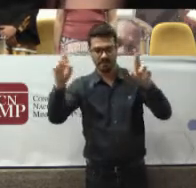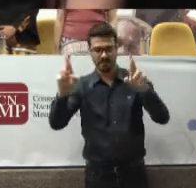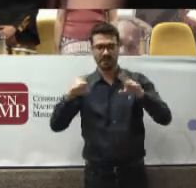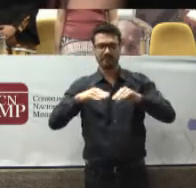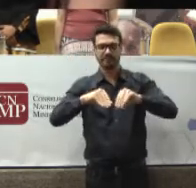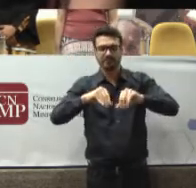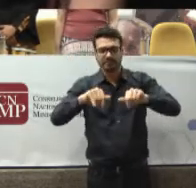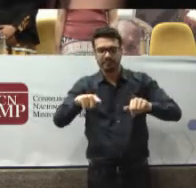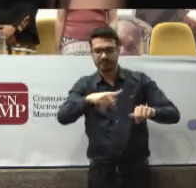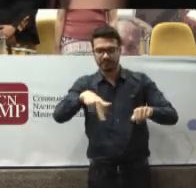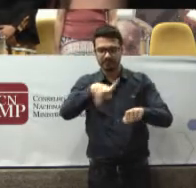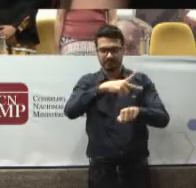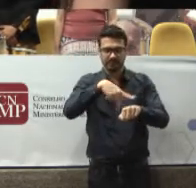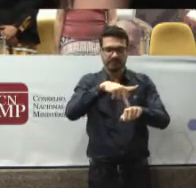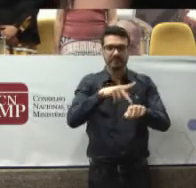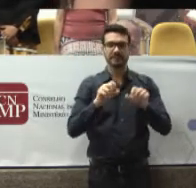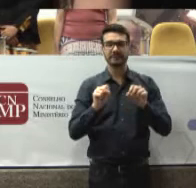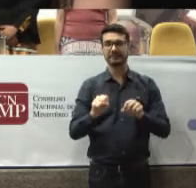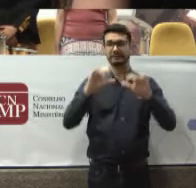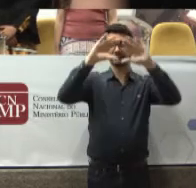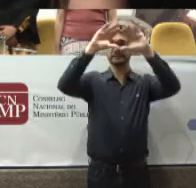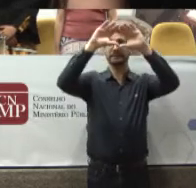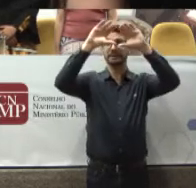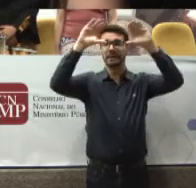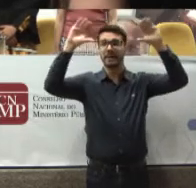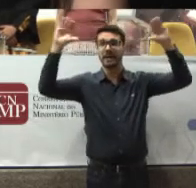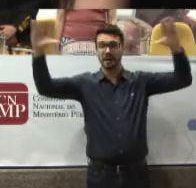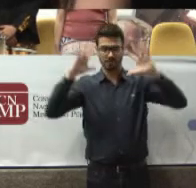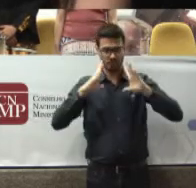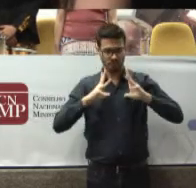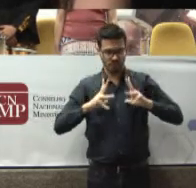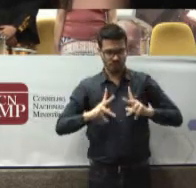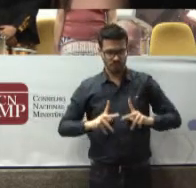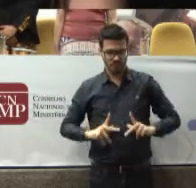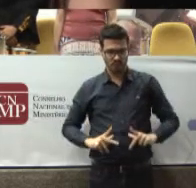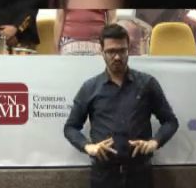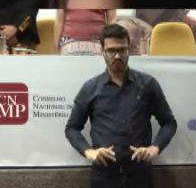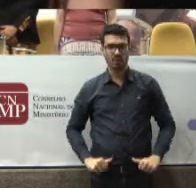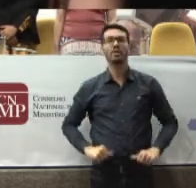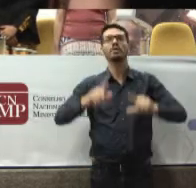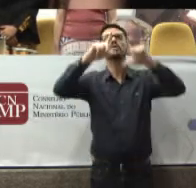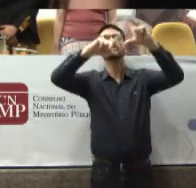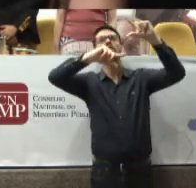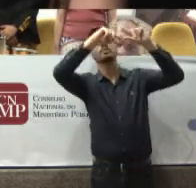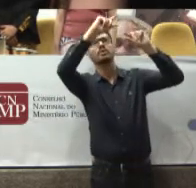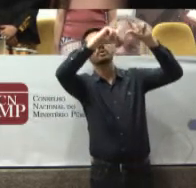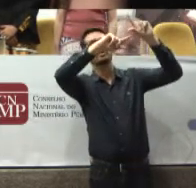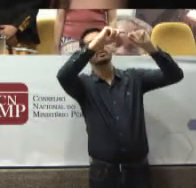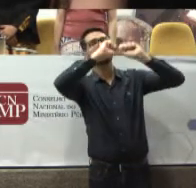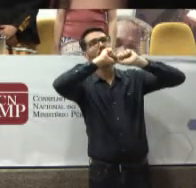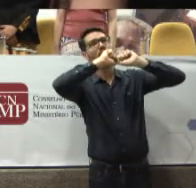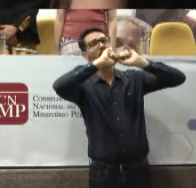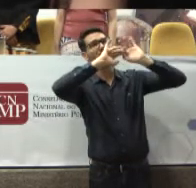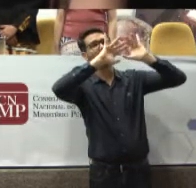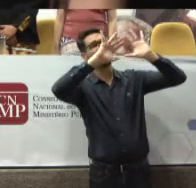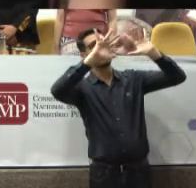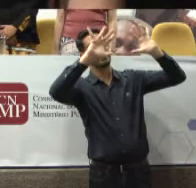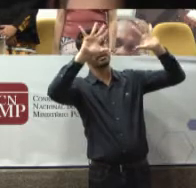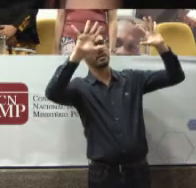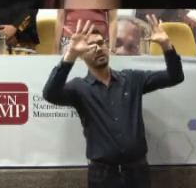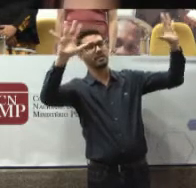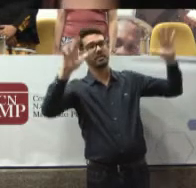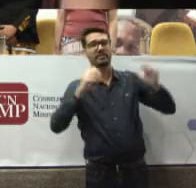devalece Sem teu corposo céu e sonho líquido A imagem do cruzeiro